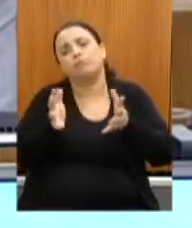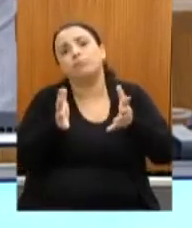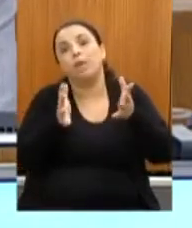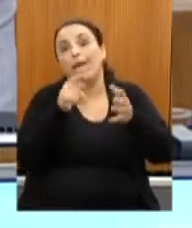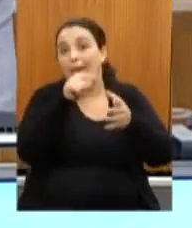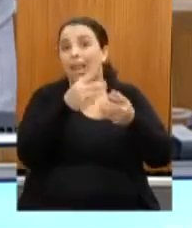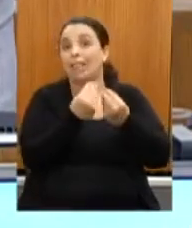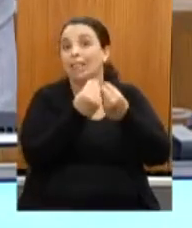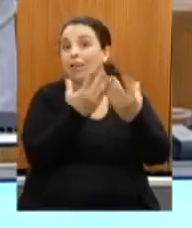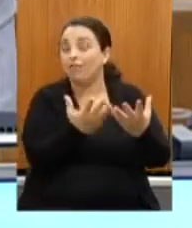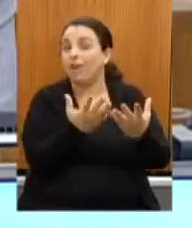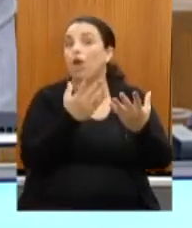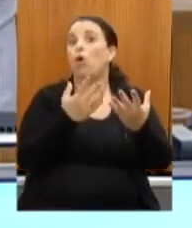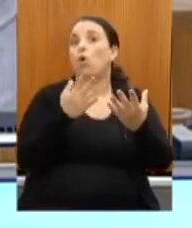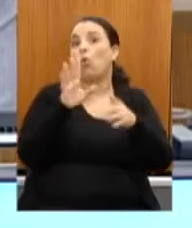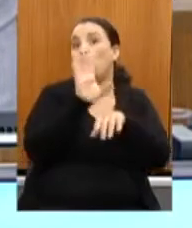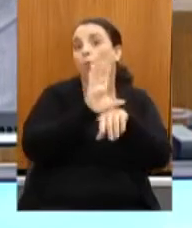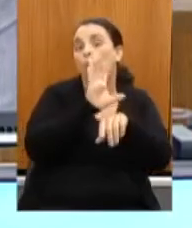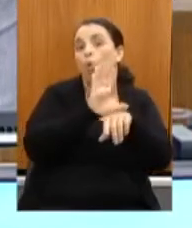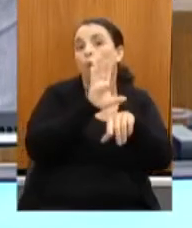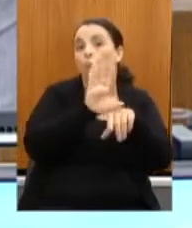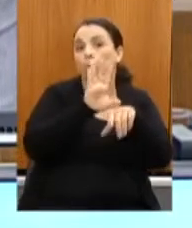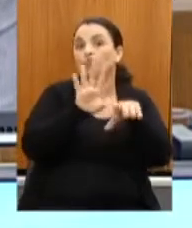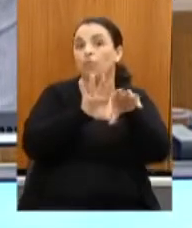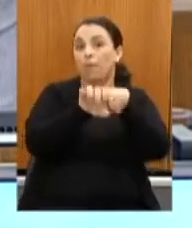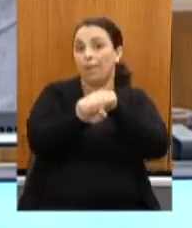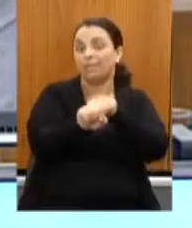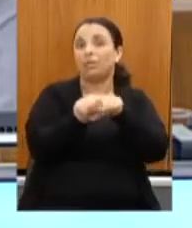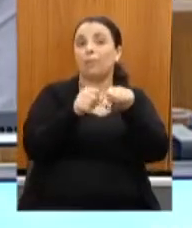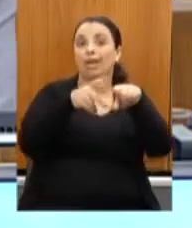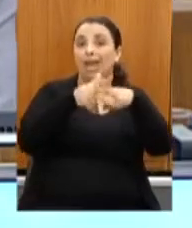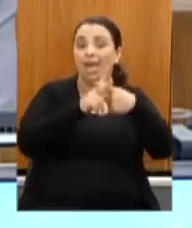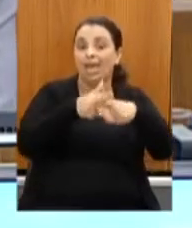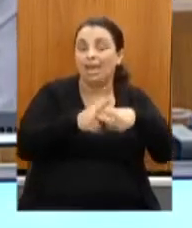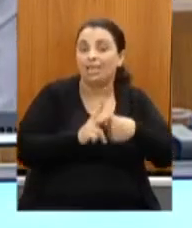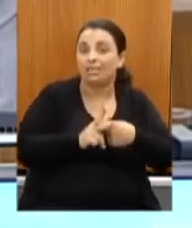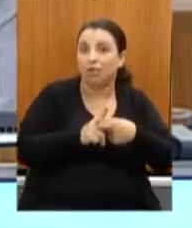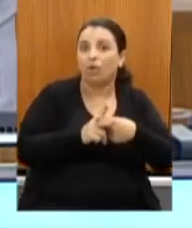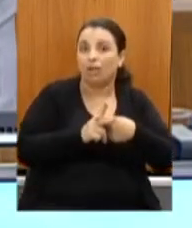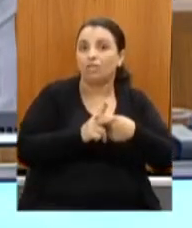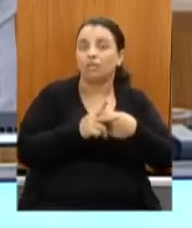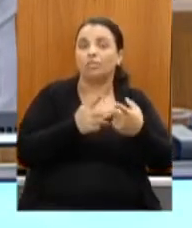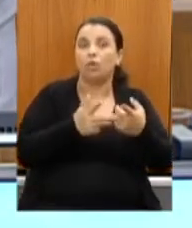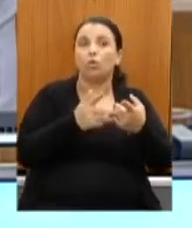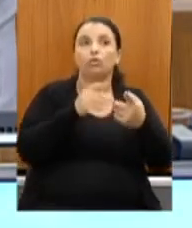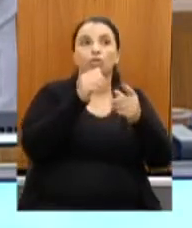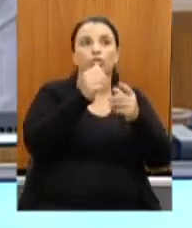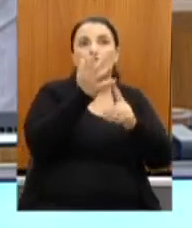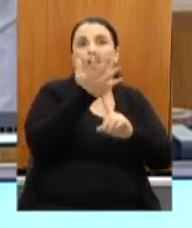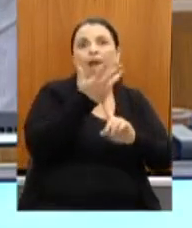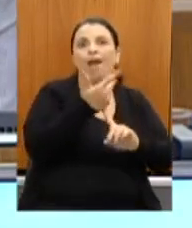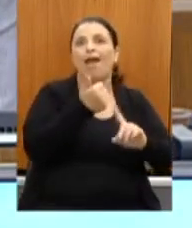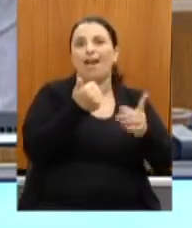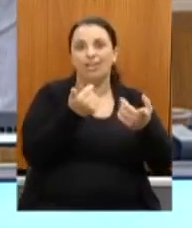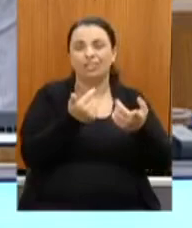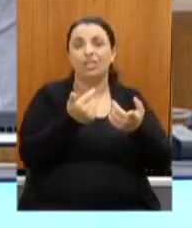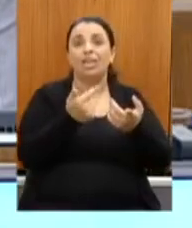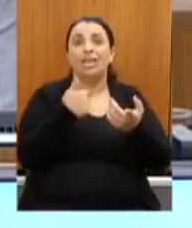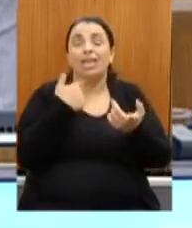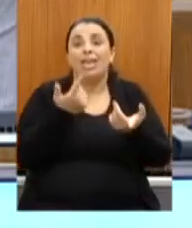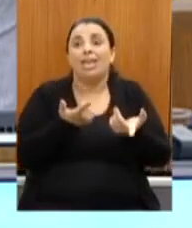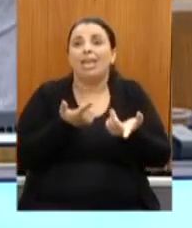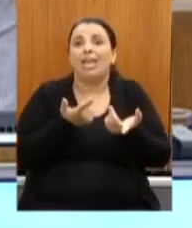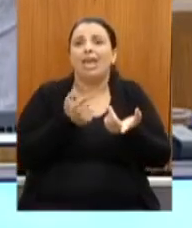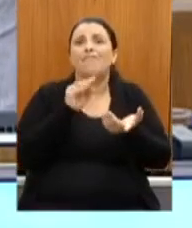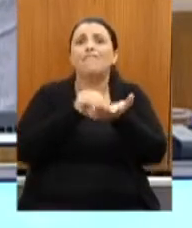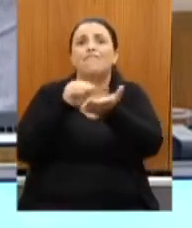técnica para a restauração. Eu sou do Triângulo Mineiro e não acham, nós não achamos restauradores no Triângulo Mineiro e